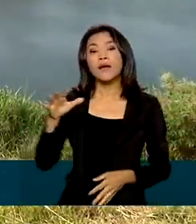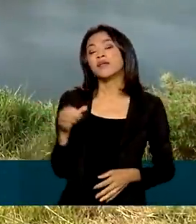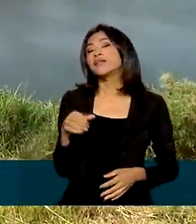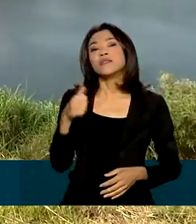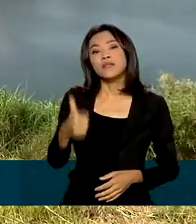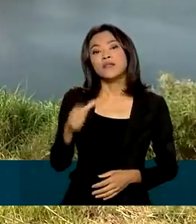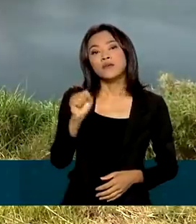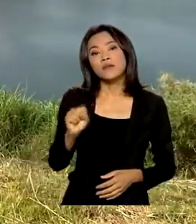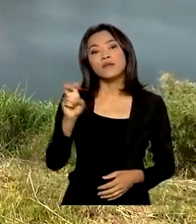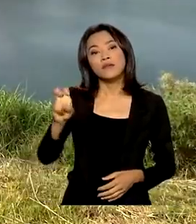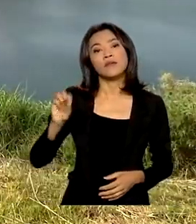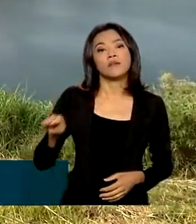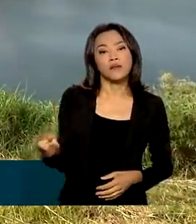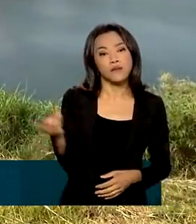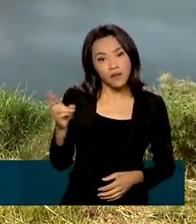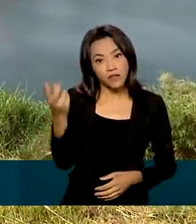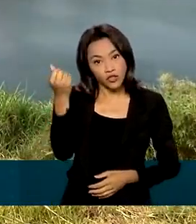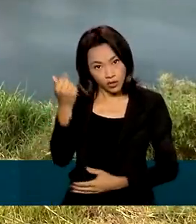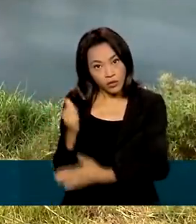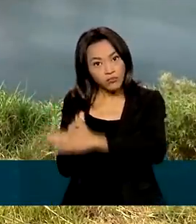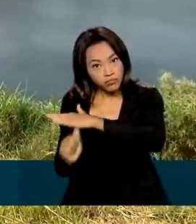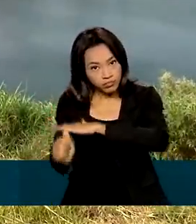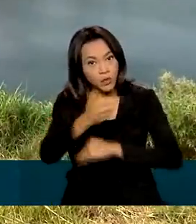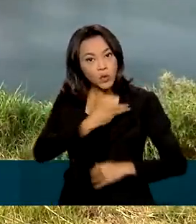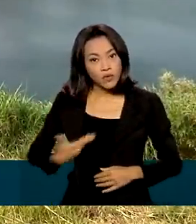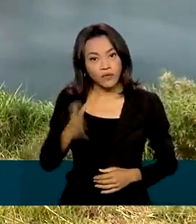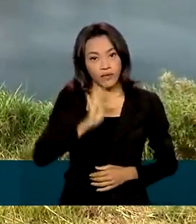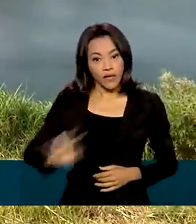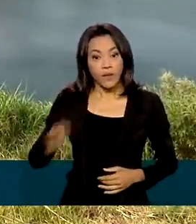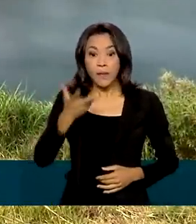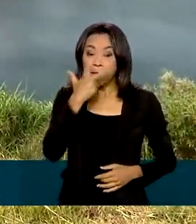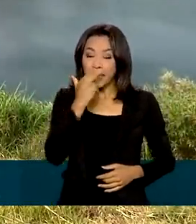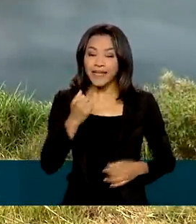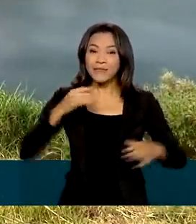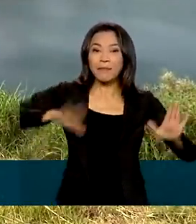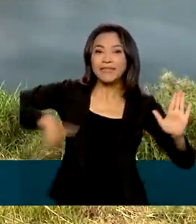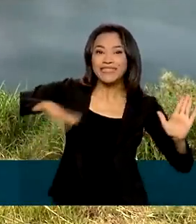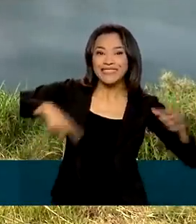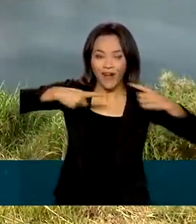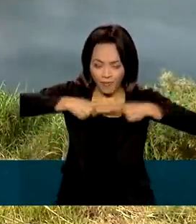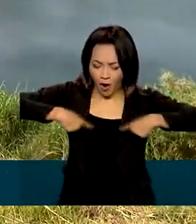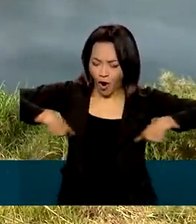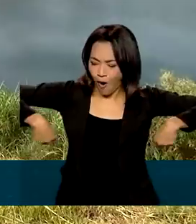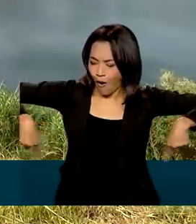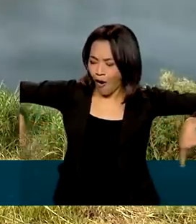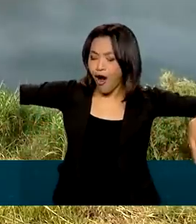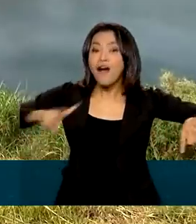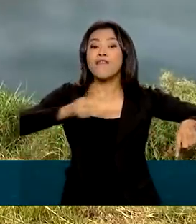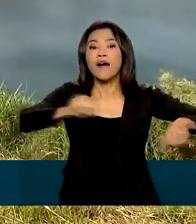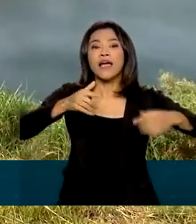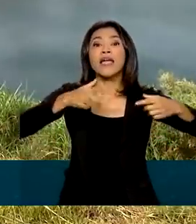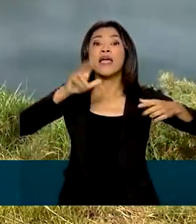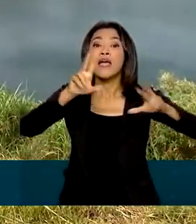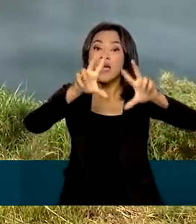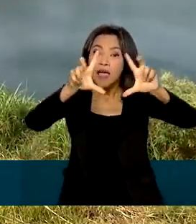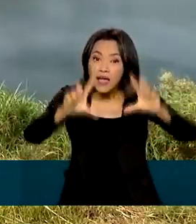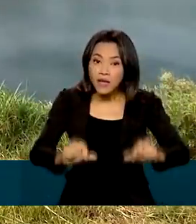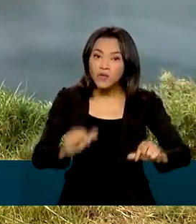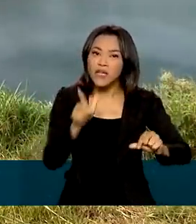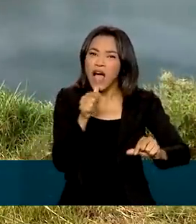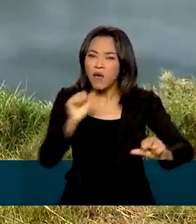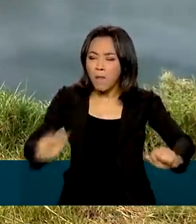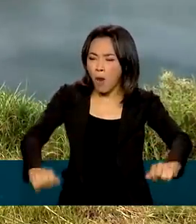investidos pelo governo federal. O projeto, em forma de piscinão, deve reduzir as enchentes que atingem mais de